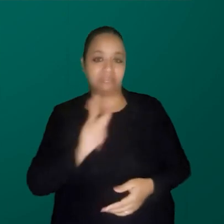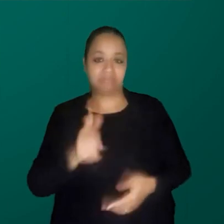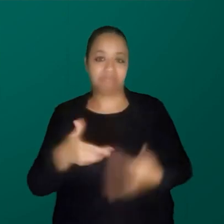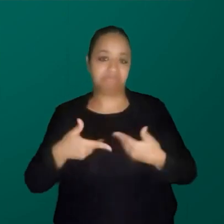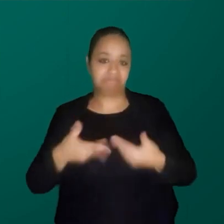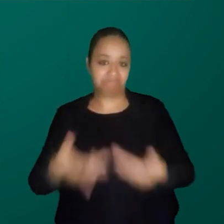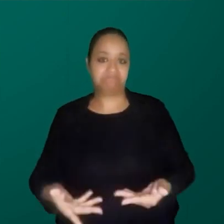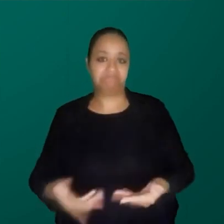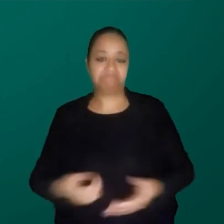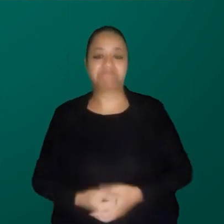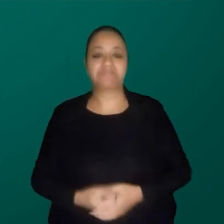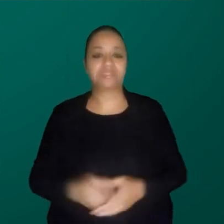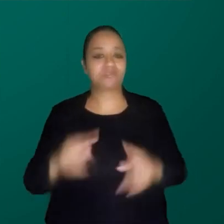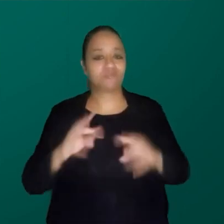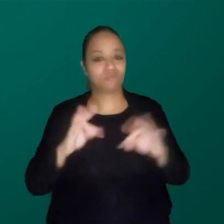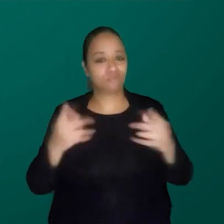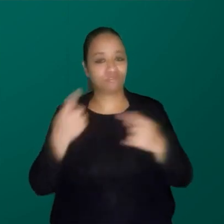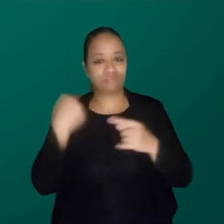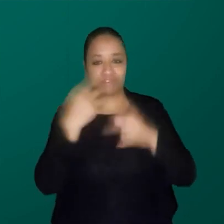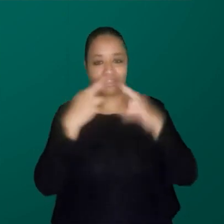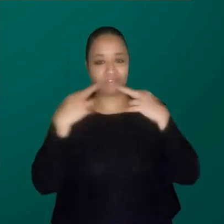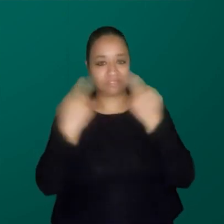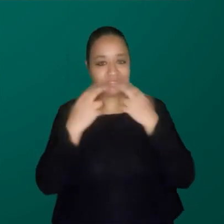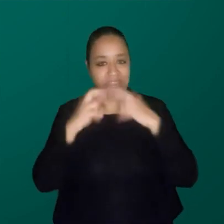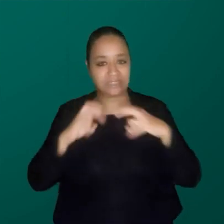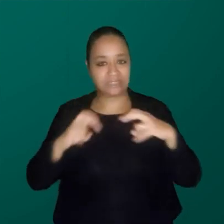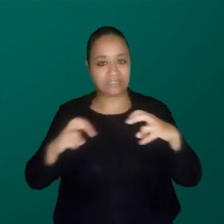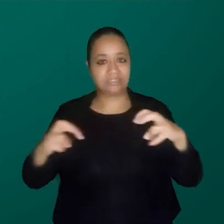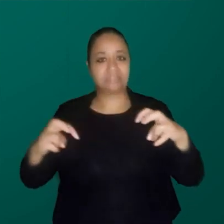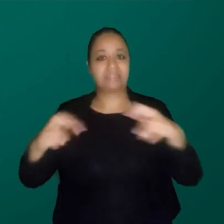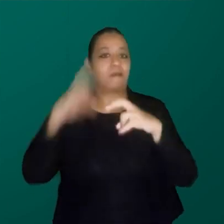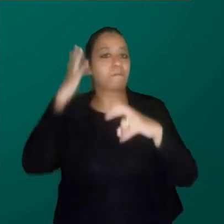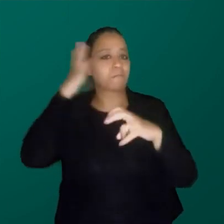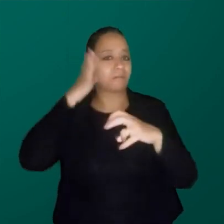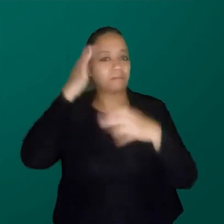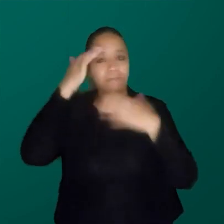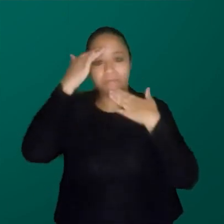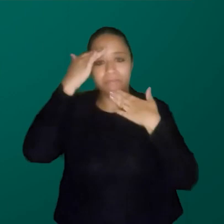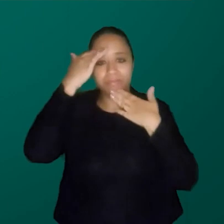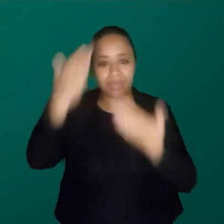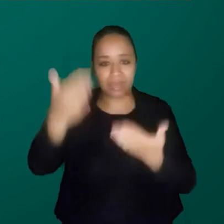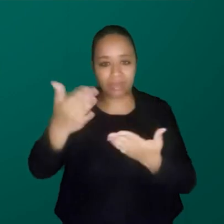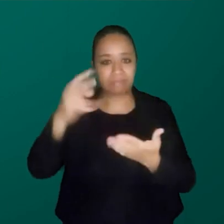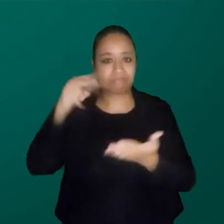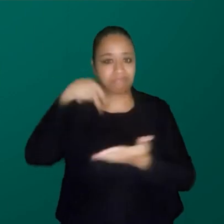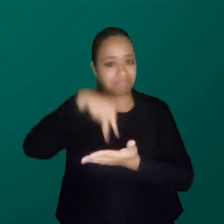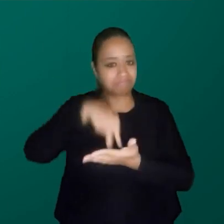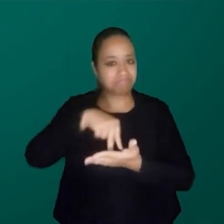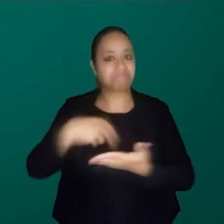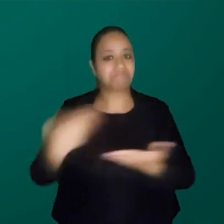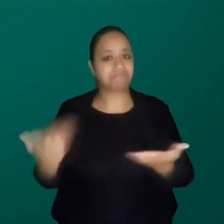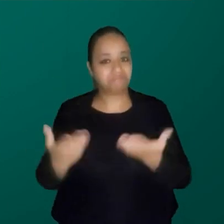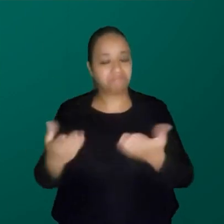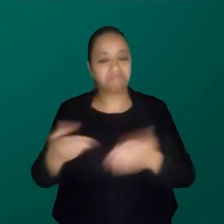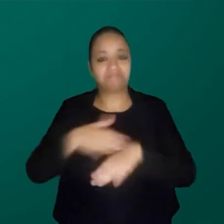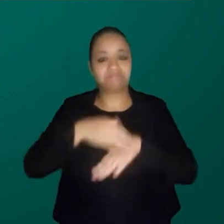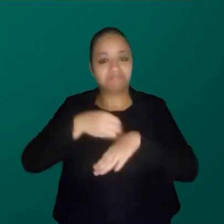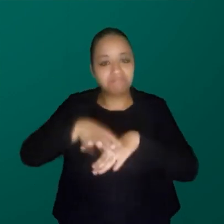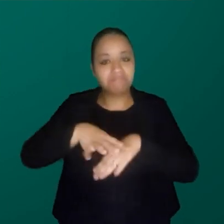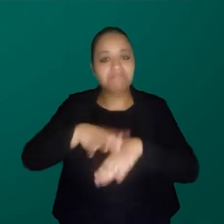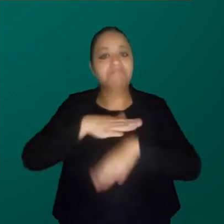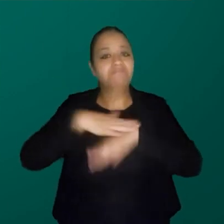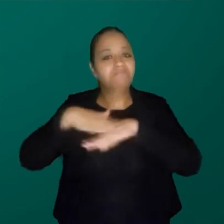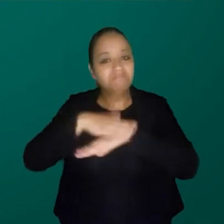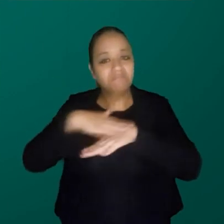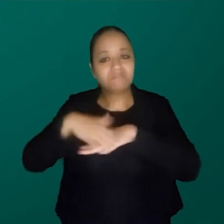congregar todas nós aqui nessa tarde. Então, obrigada por essa oportunidade de estar aqui para conversar com vocês. E, quando eu digo